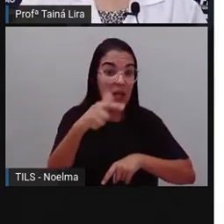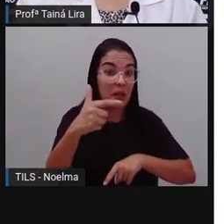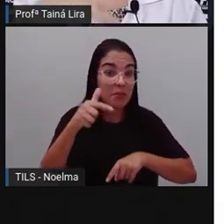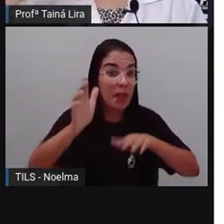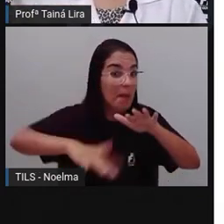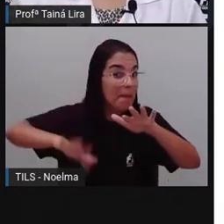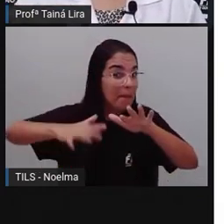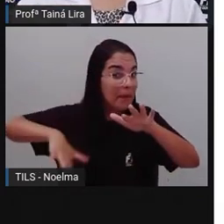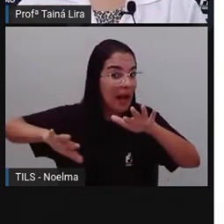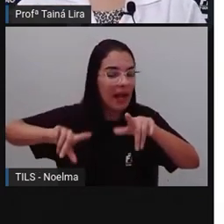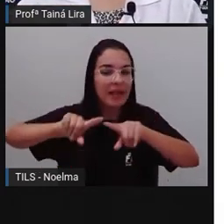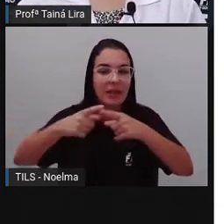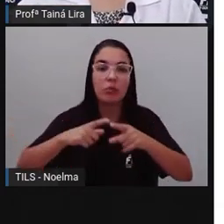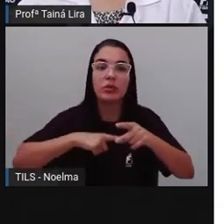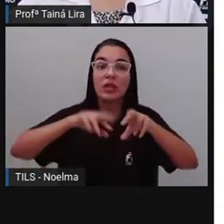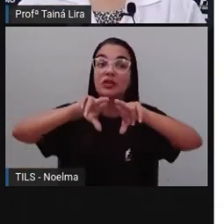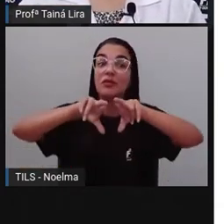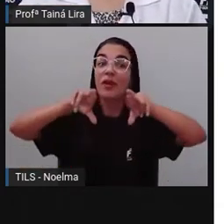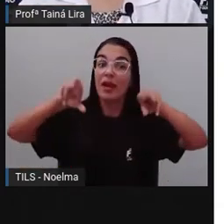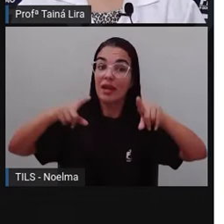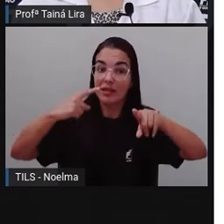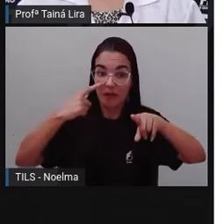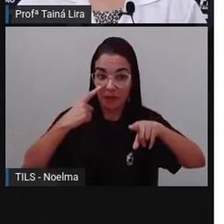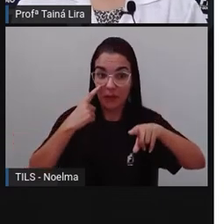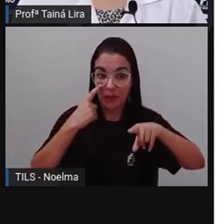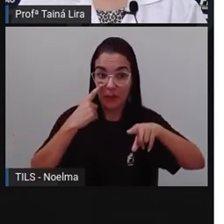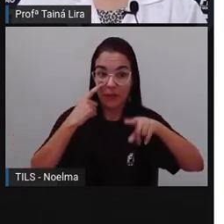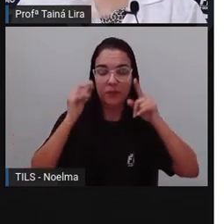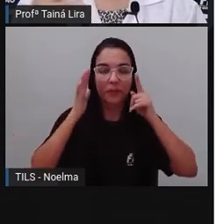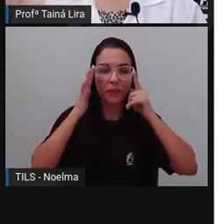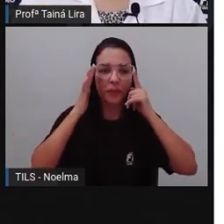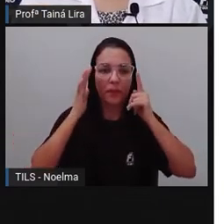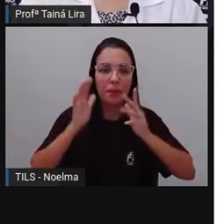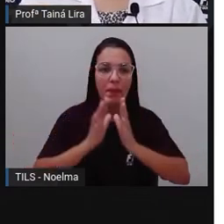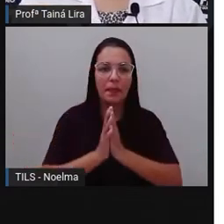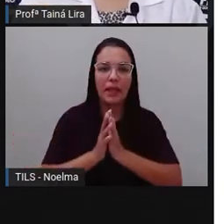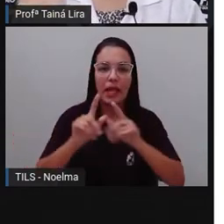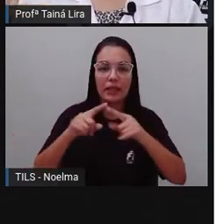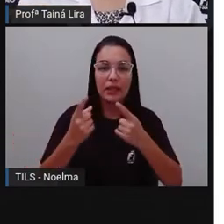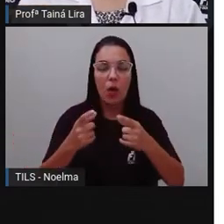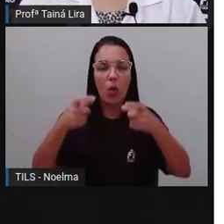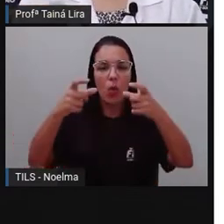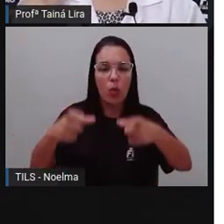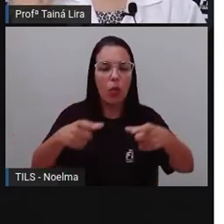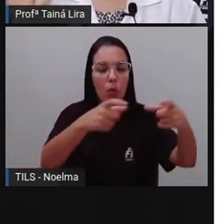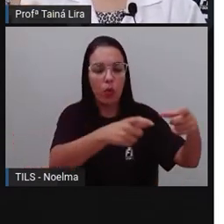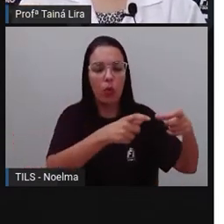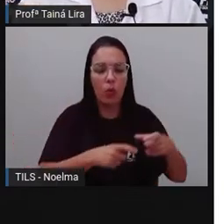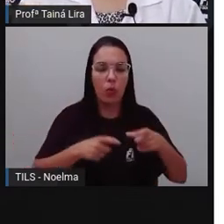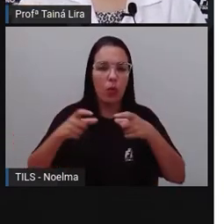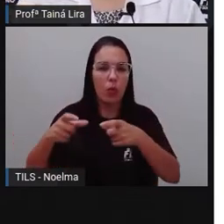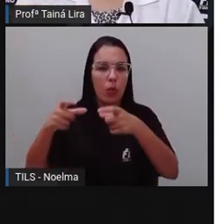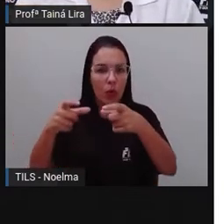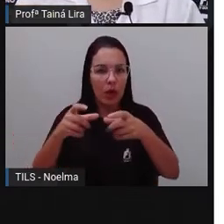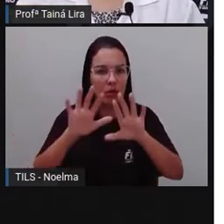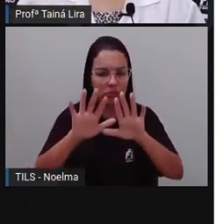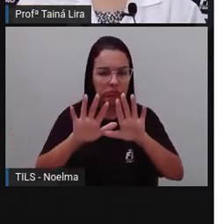Então, já tem uma diferença aí, certo? Então, esses lugares, eles não são, né,